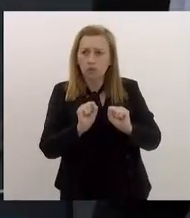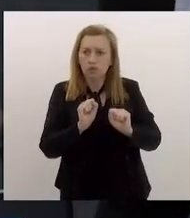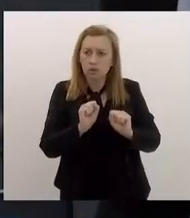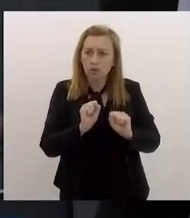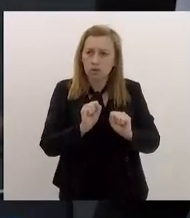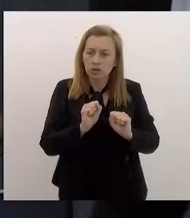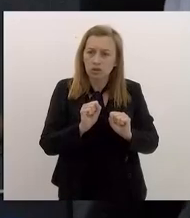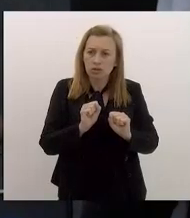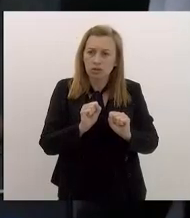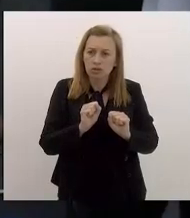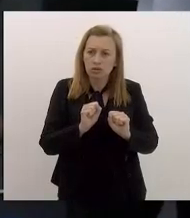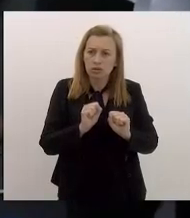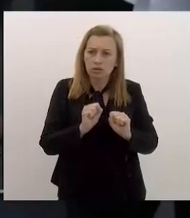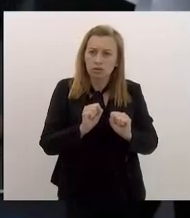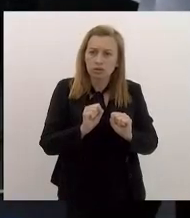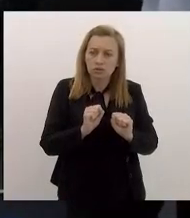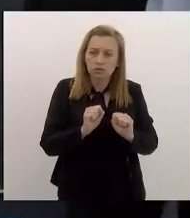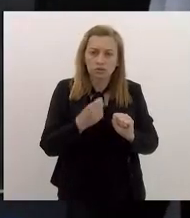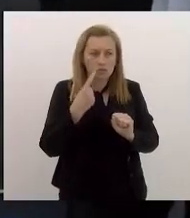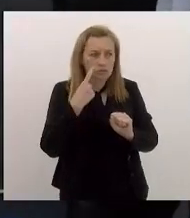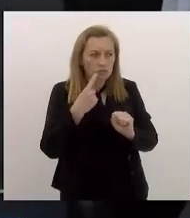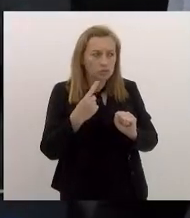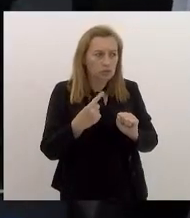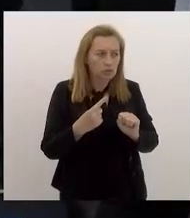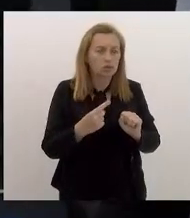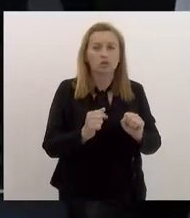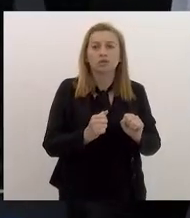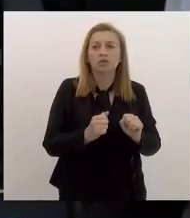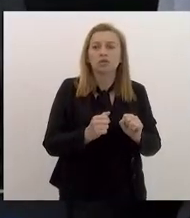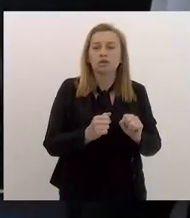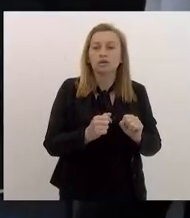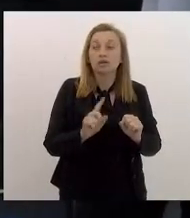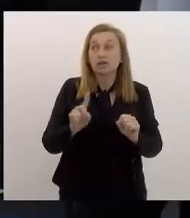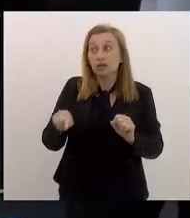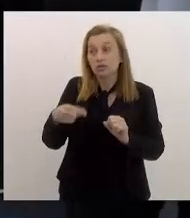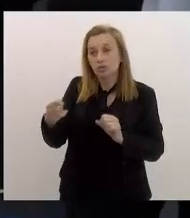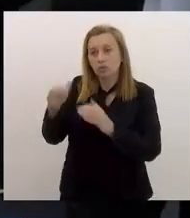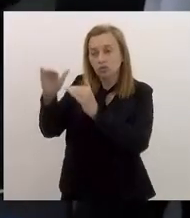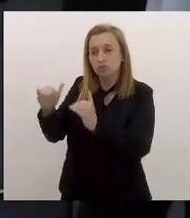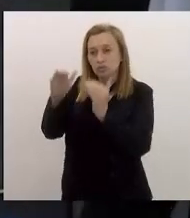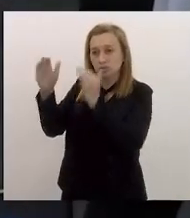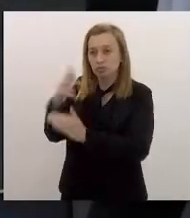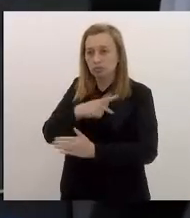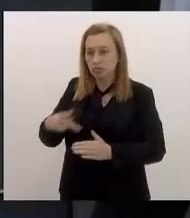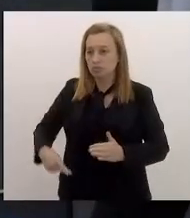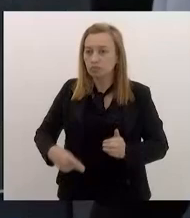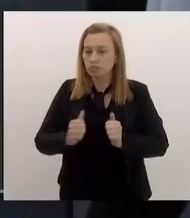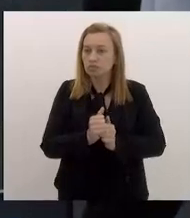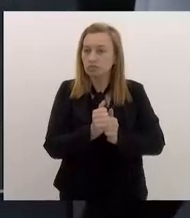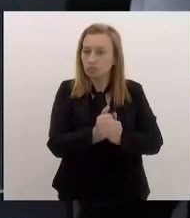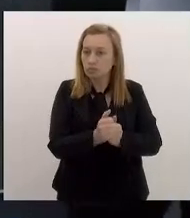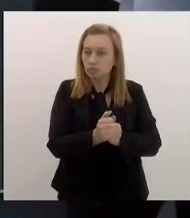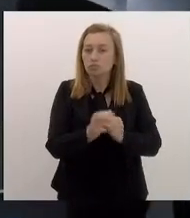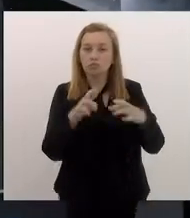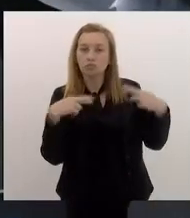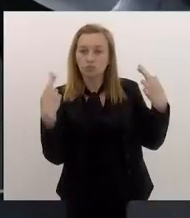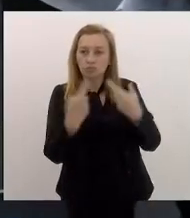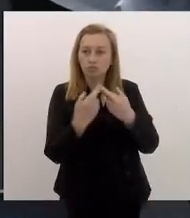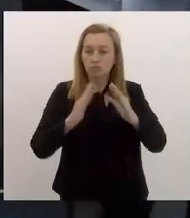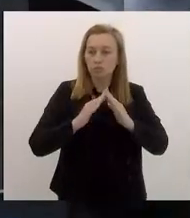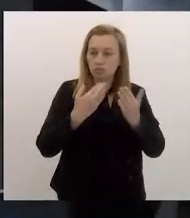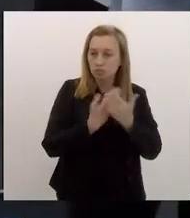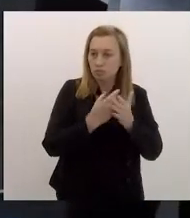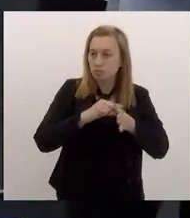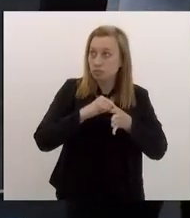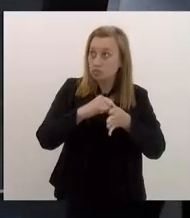debruçar neles e depois vossa excelência coordenar uma reunião do Colégio de